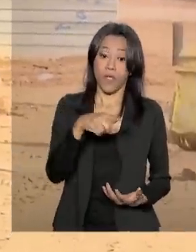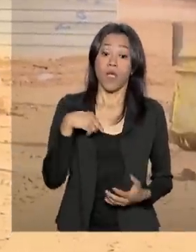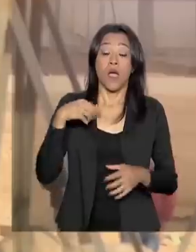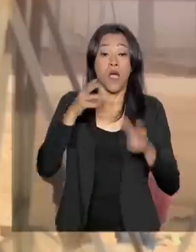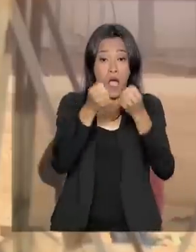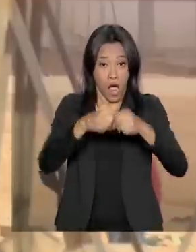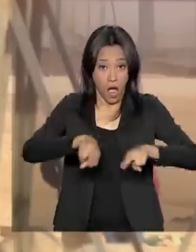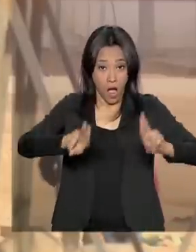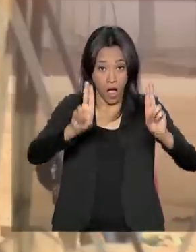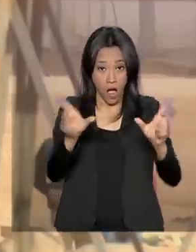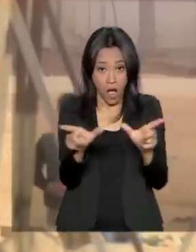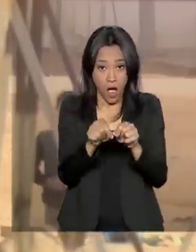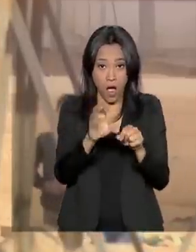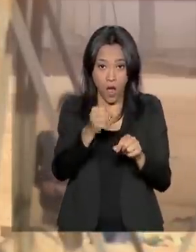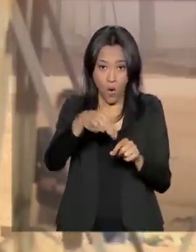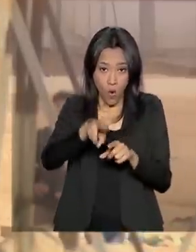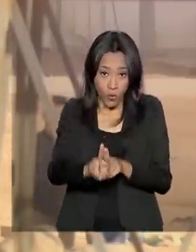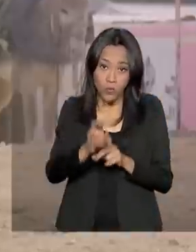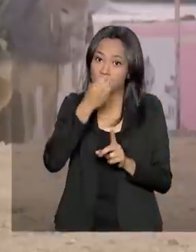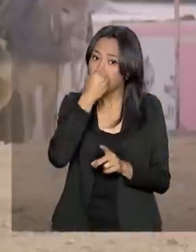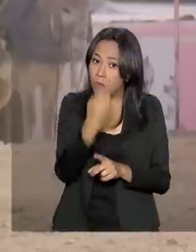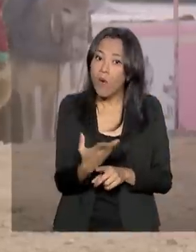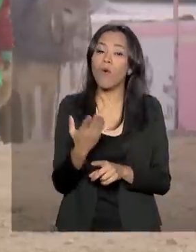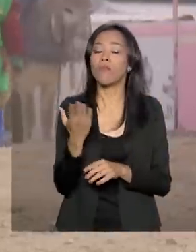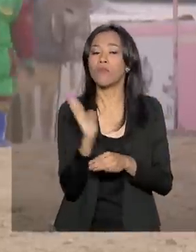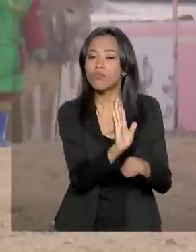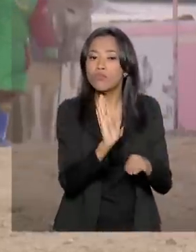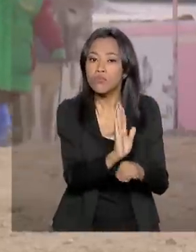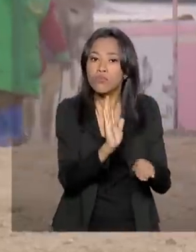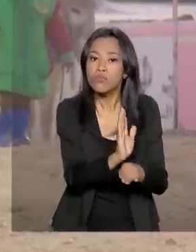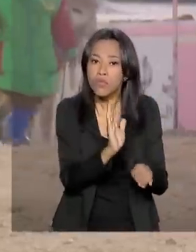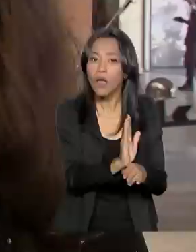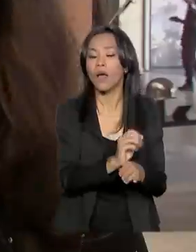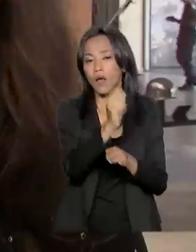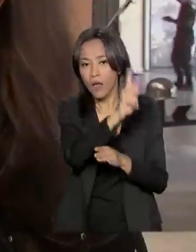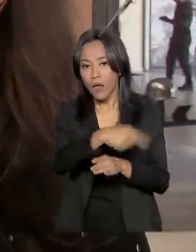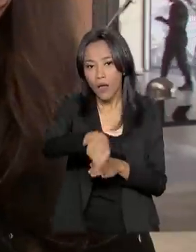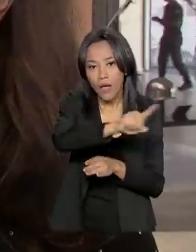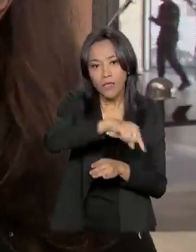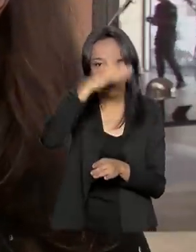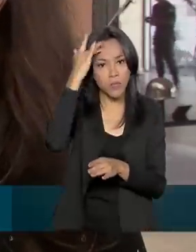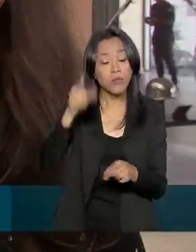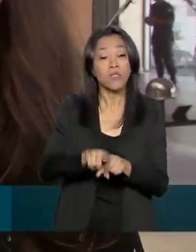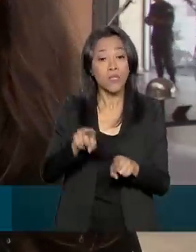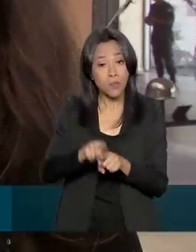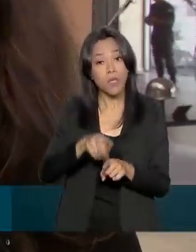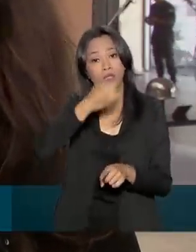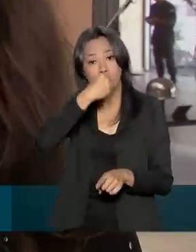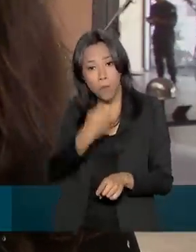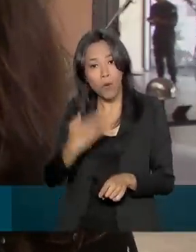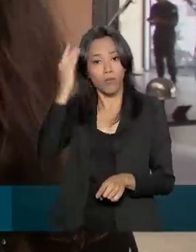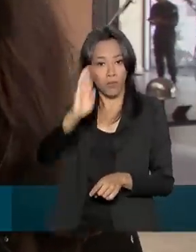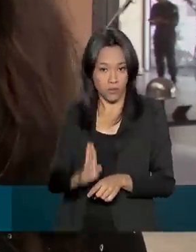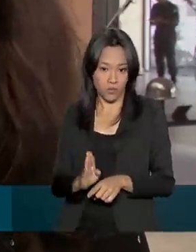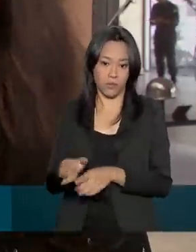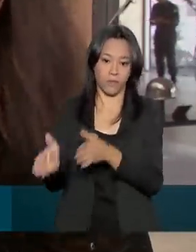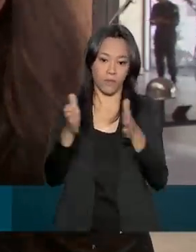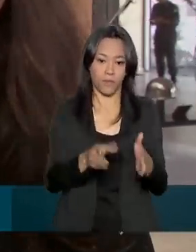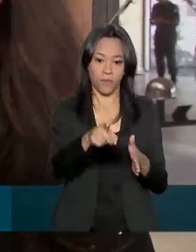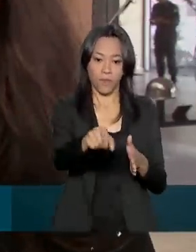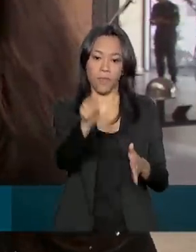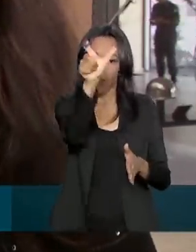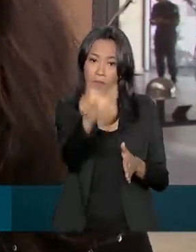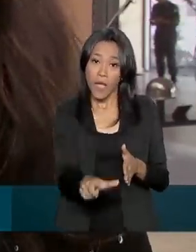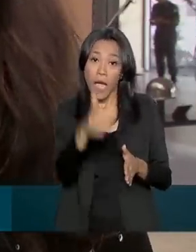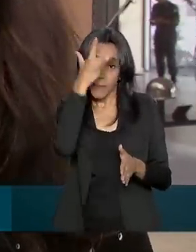essas pessoas traz vantagens para os refugiados e para o próprio Brasil. Não apenas dá uma resposta em termos humanitários à pessoa que